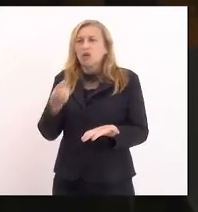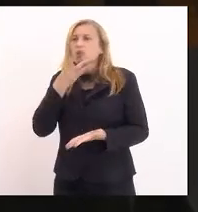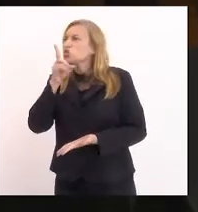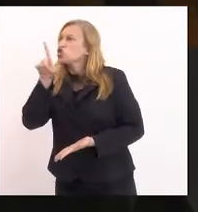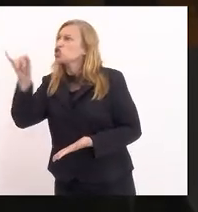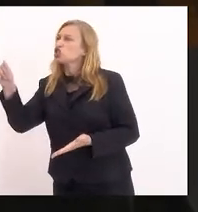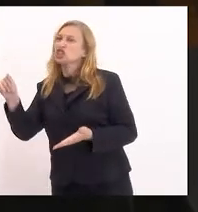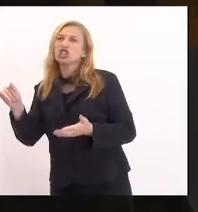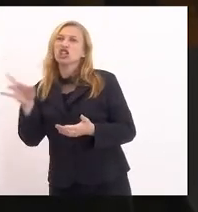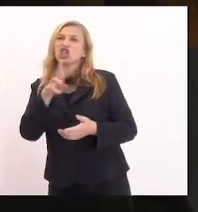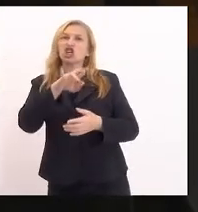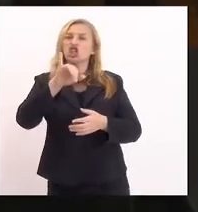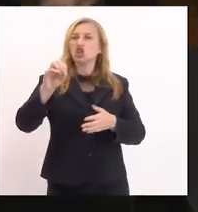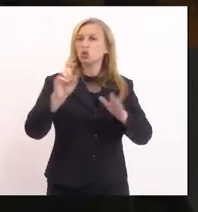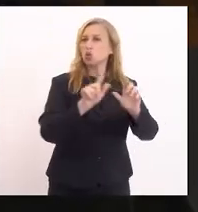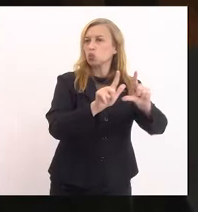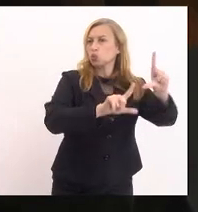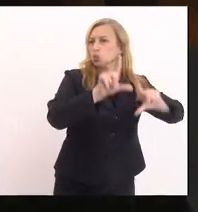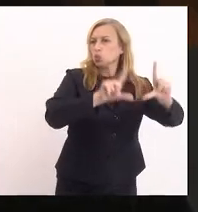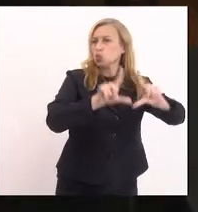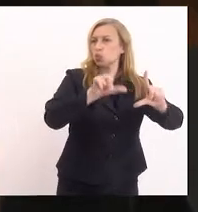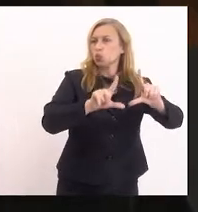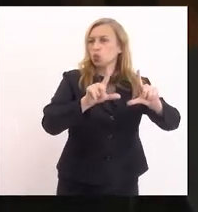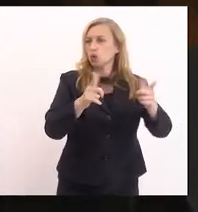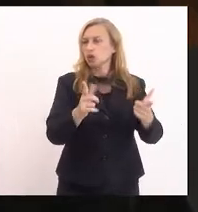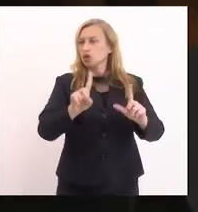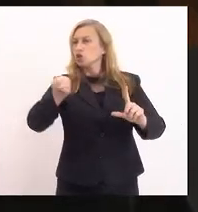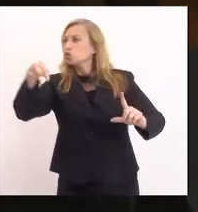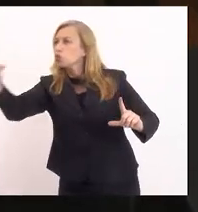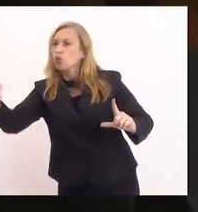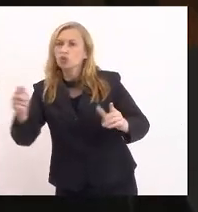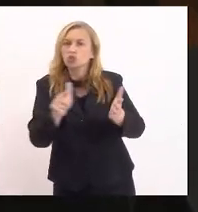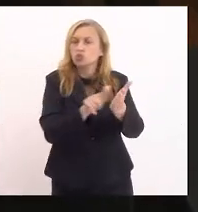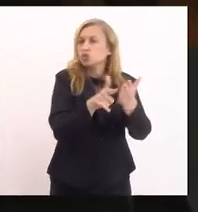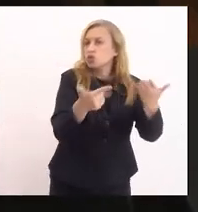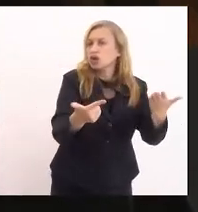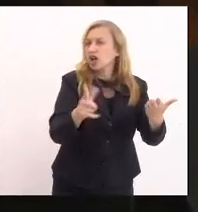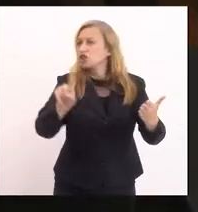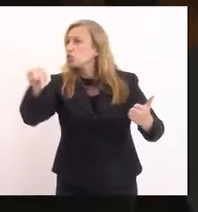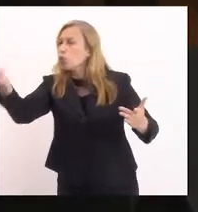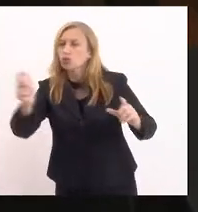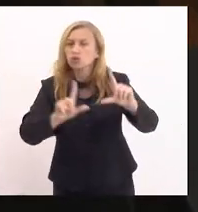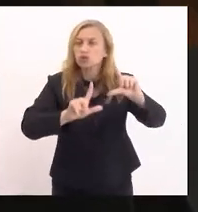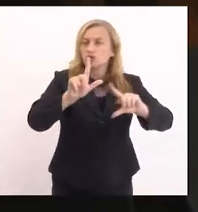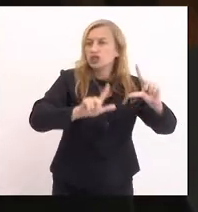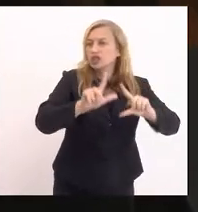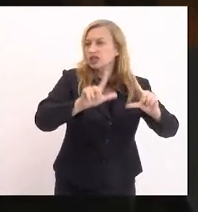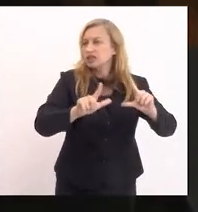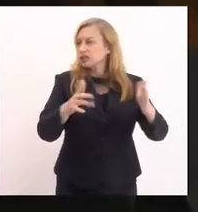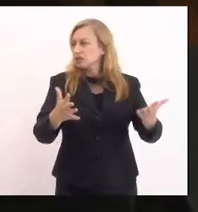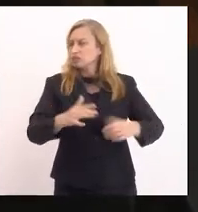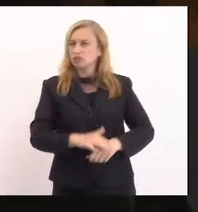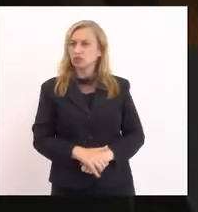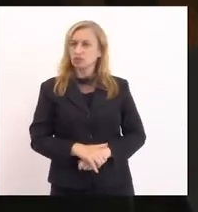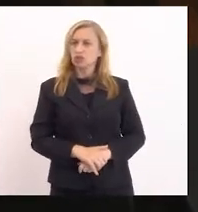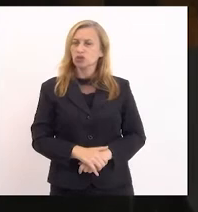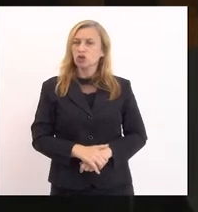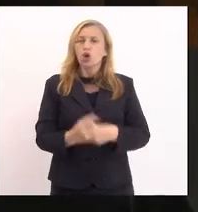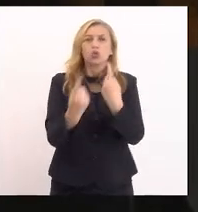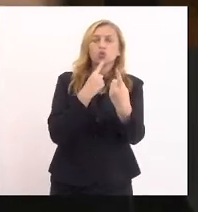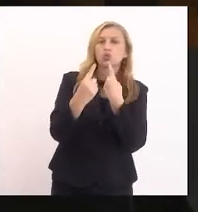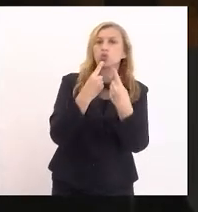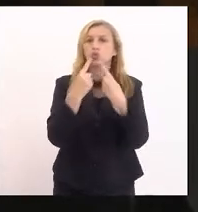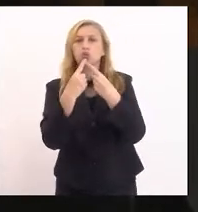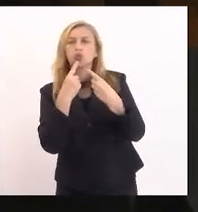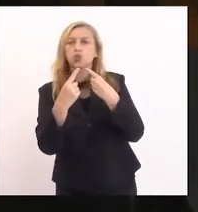Rio, é uma surpresa numa manchete de um outro jornal, de uma outra emissora, de um outro veículo, fazemos um discurso,